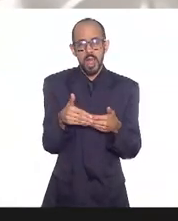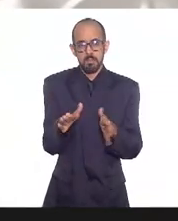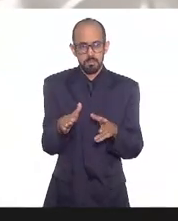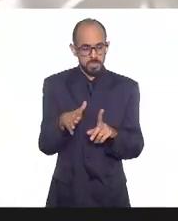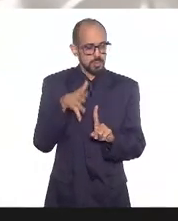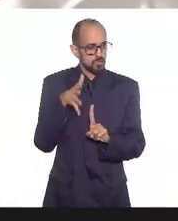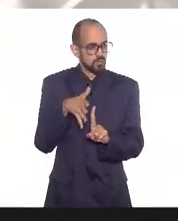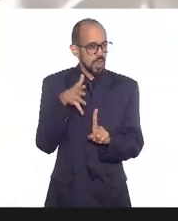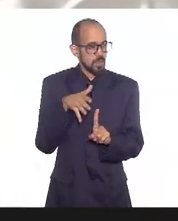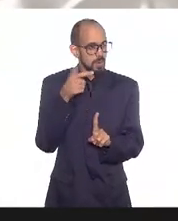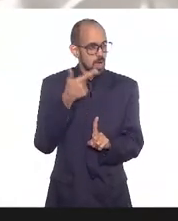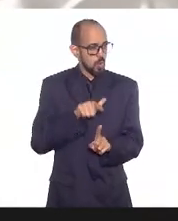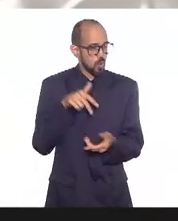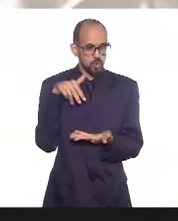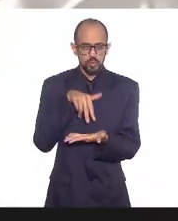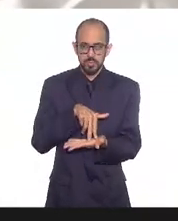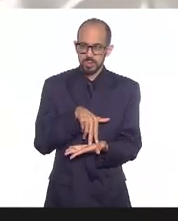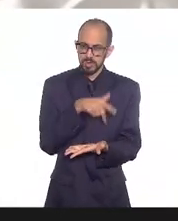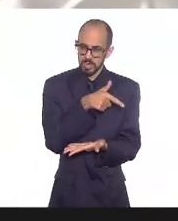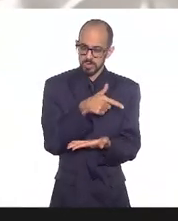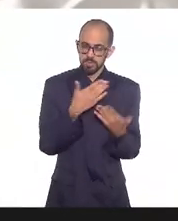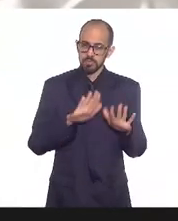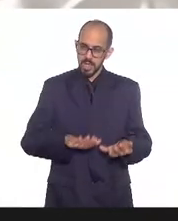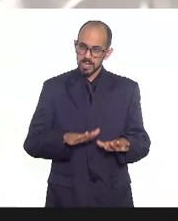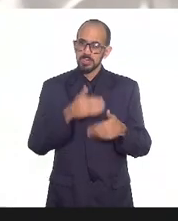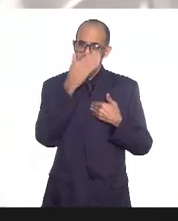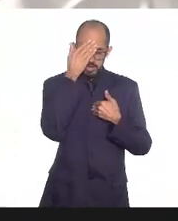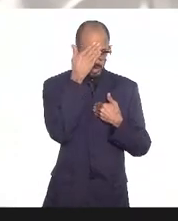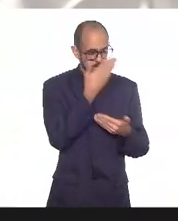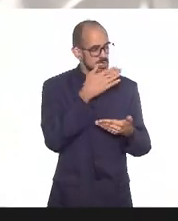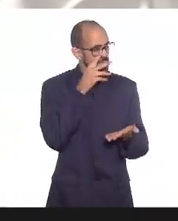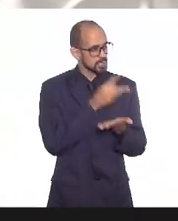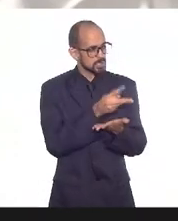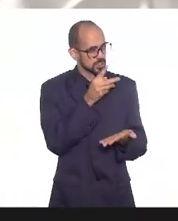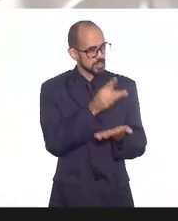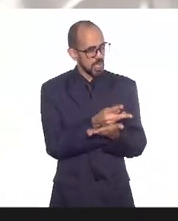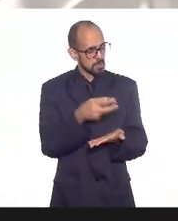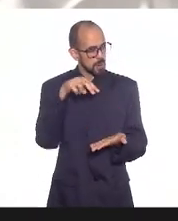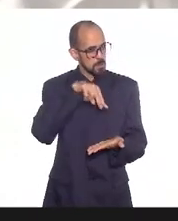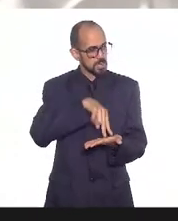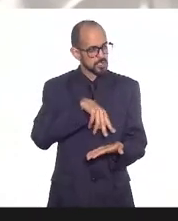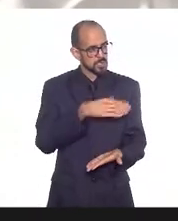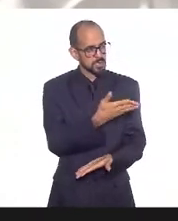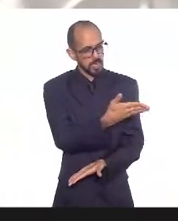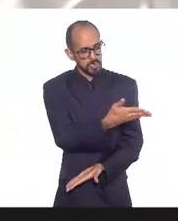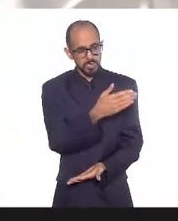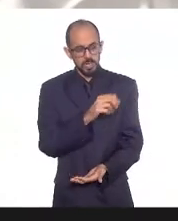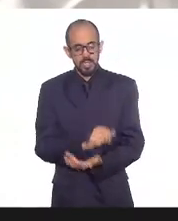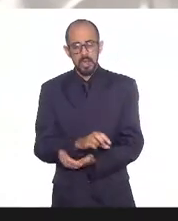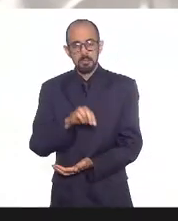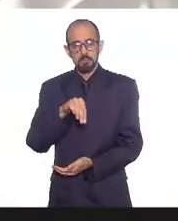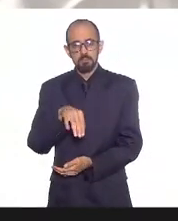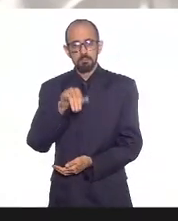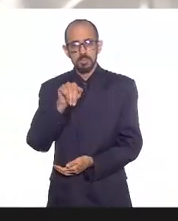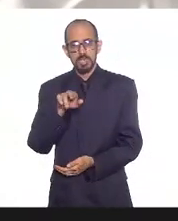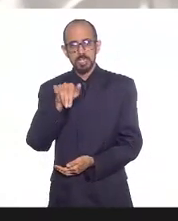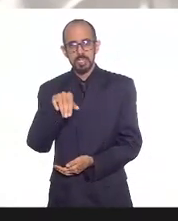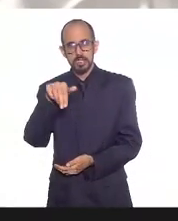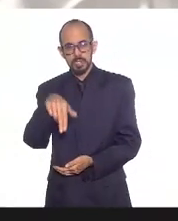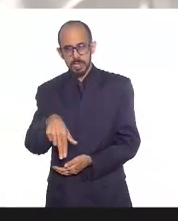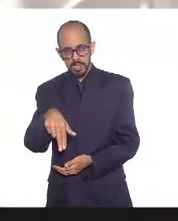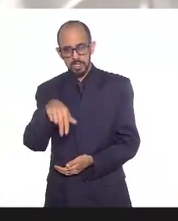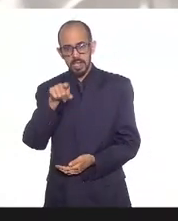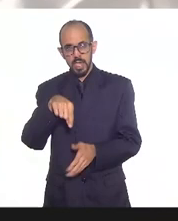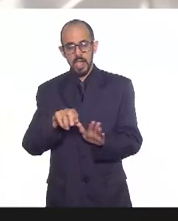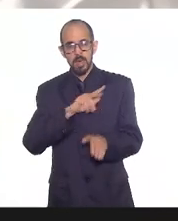pessoas aqui presentes quero agradecer a presença sempre da Miriam nossa presidente dos